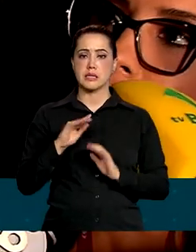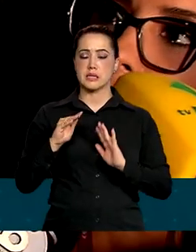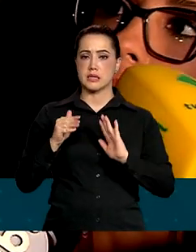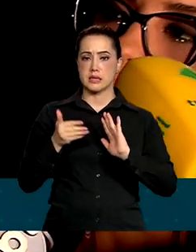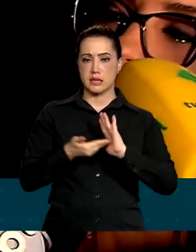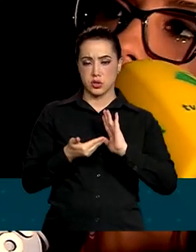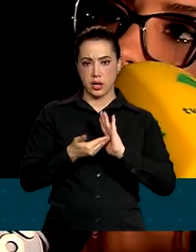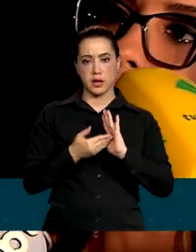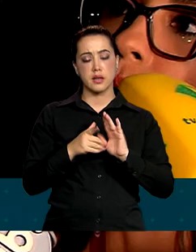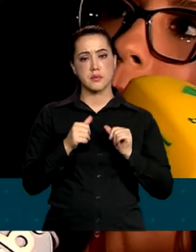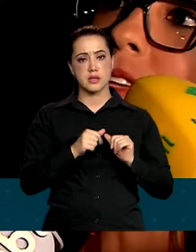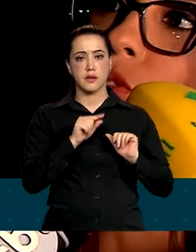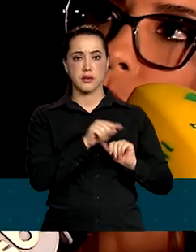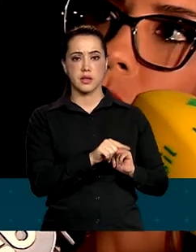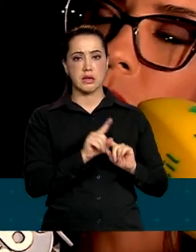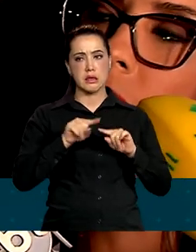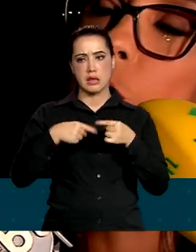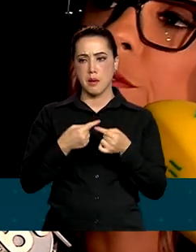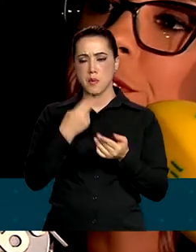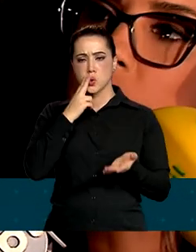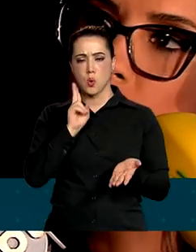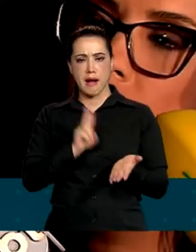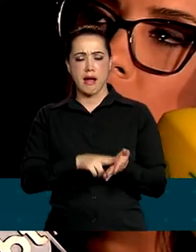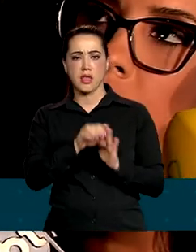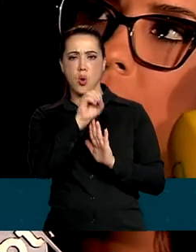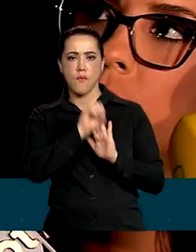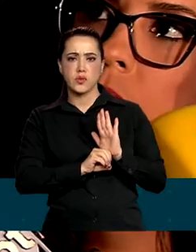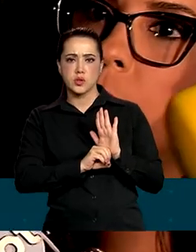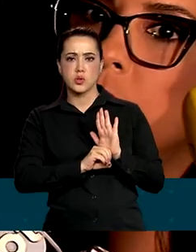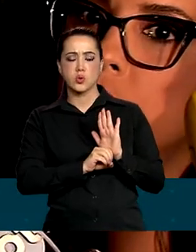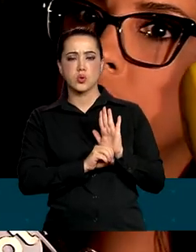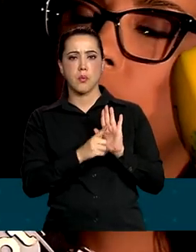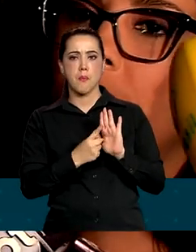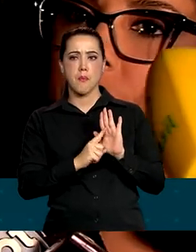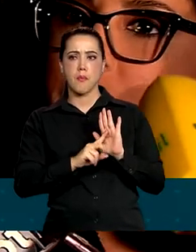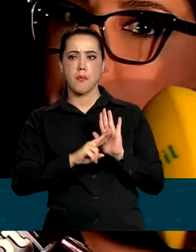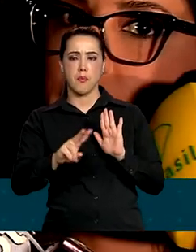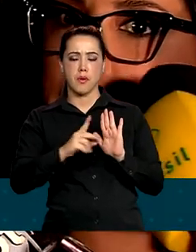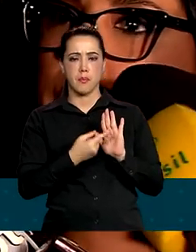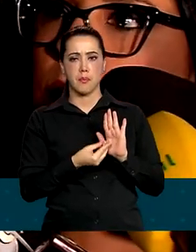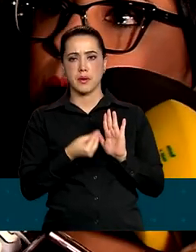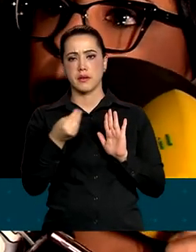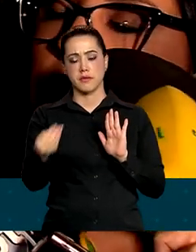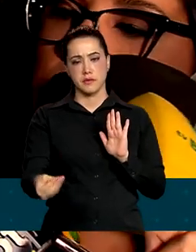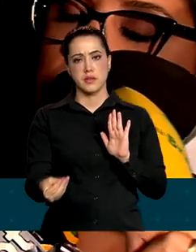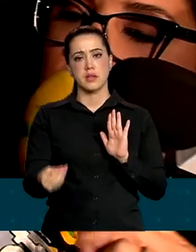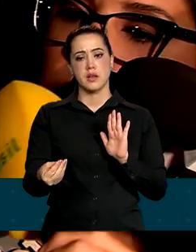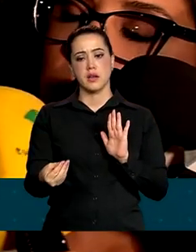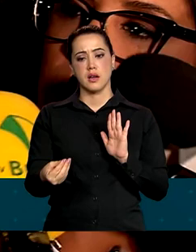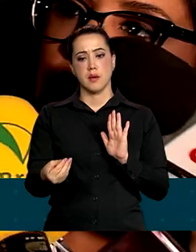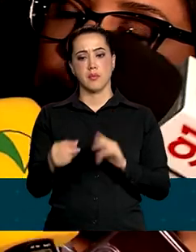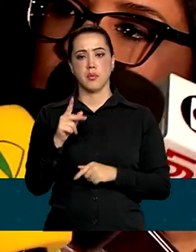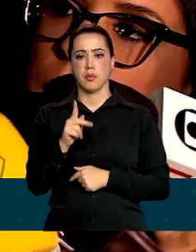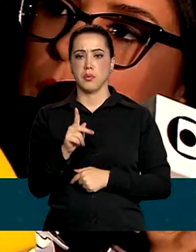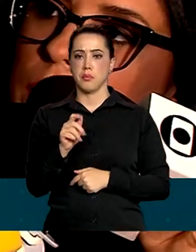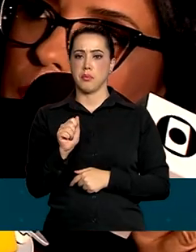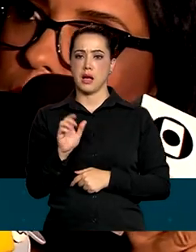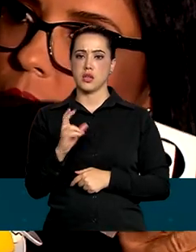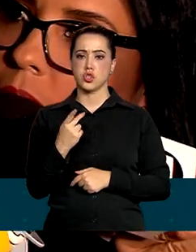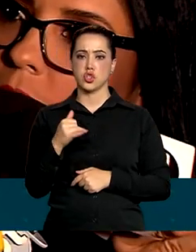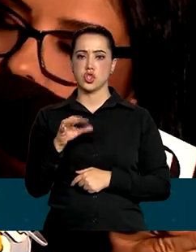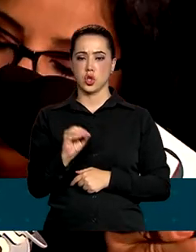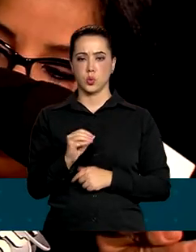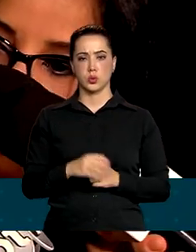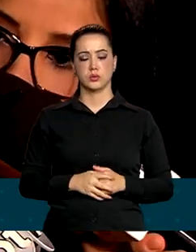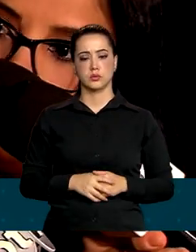ele emitiu uma nota, num tom mais duro, um ofício para Rodrigo Pacheco. E como é que fica aí essa questão das MPs? Primeiro que o ofício foi